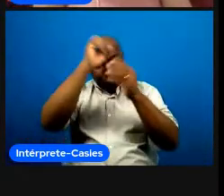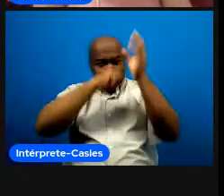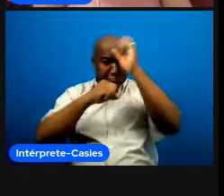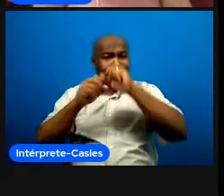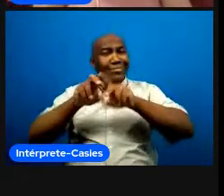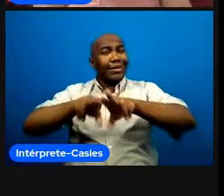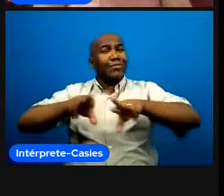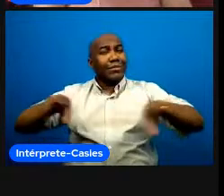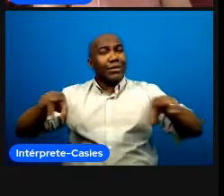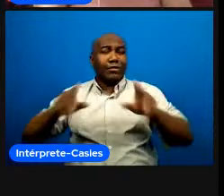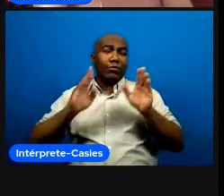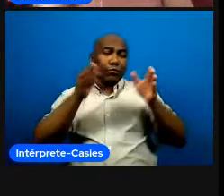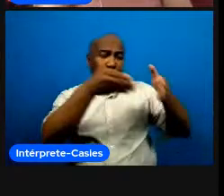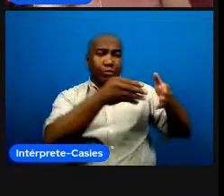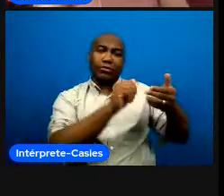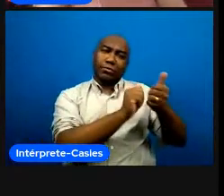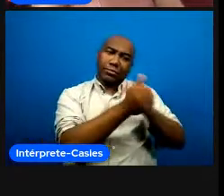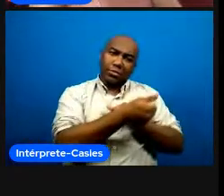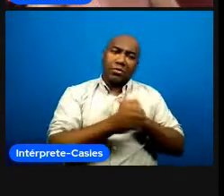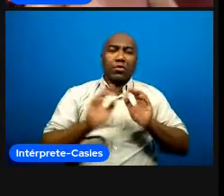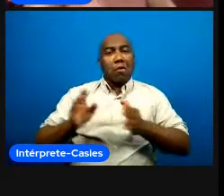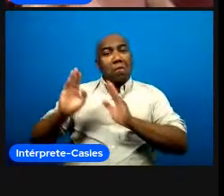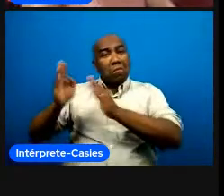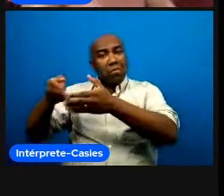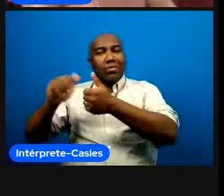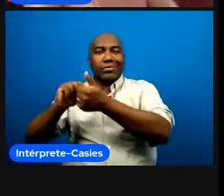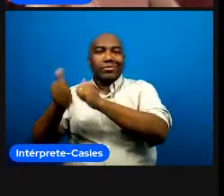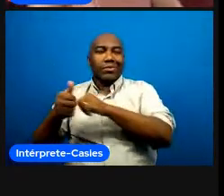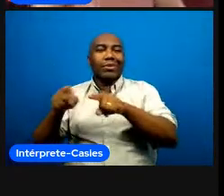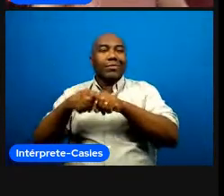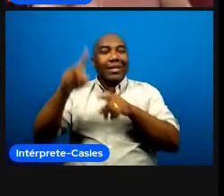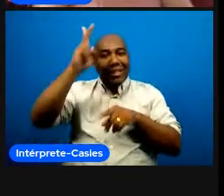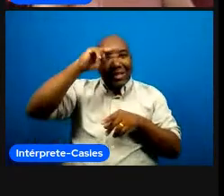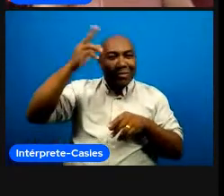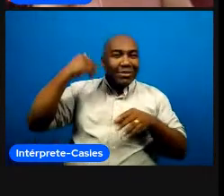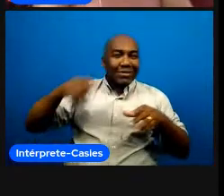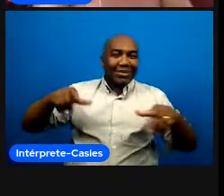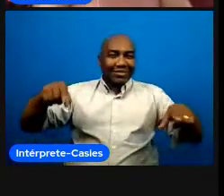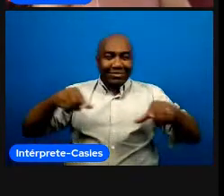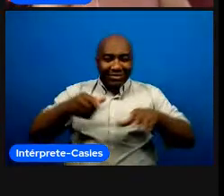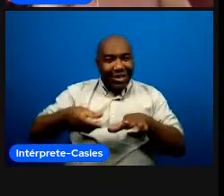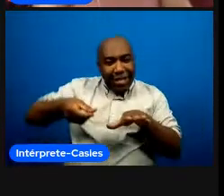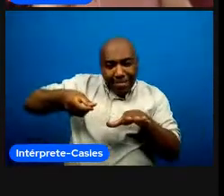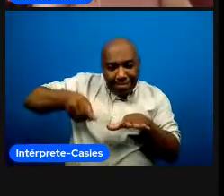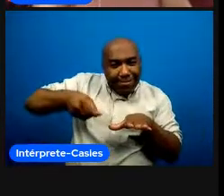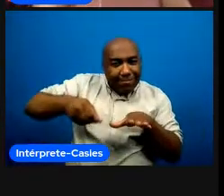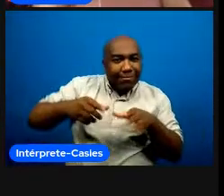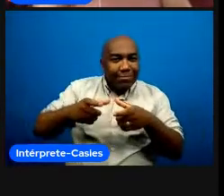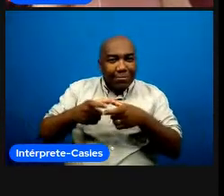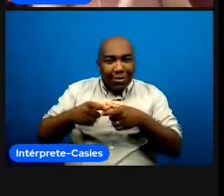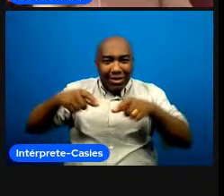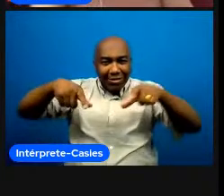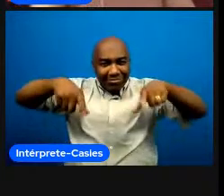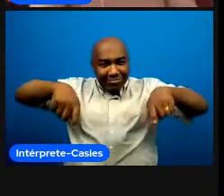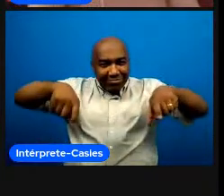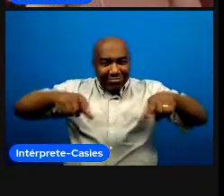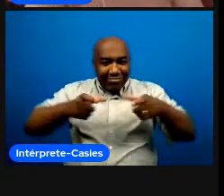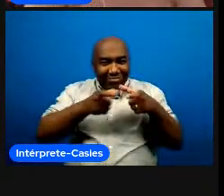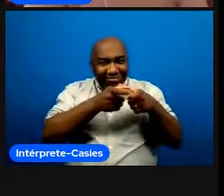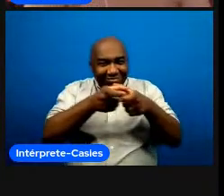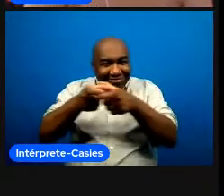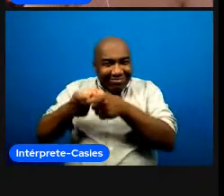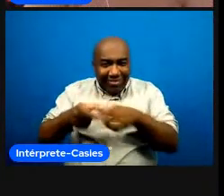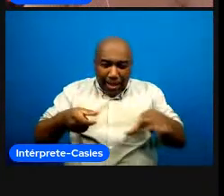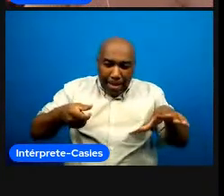específico do esporte nesse caso que muitos falavam que jogavam futebol de botão com o avô né e foi ali que aprendeu escalação da seleção de